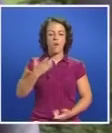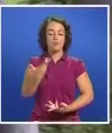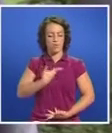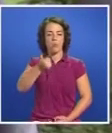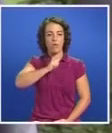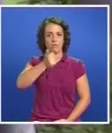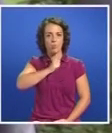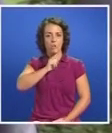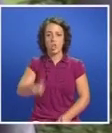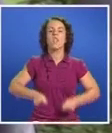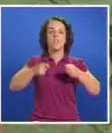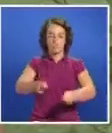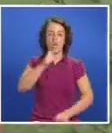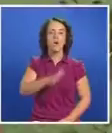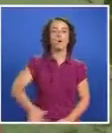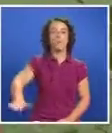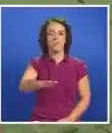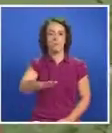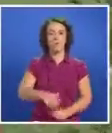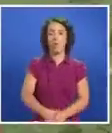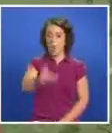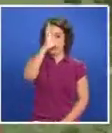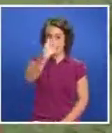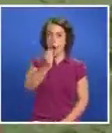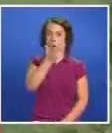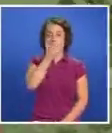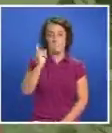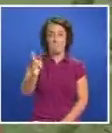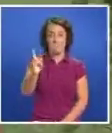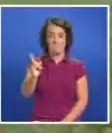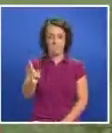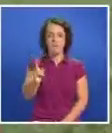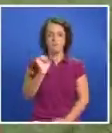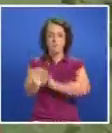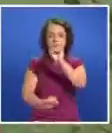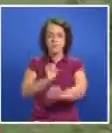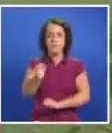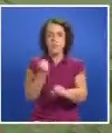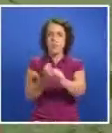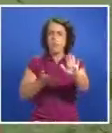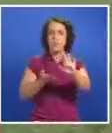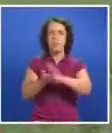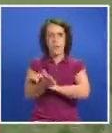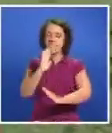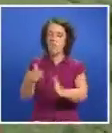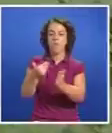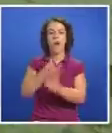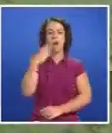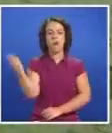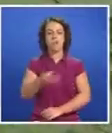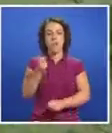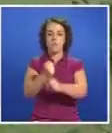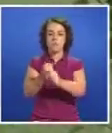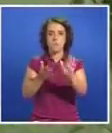e investir nos nossos Açores. A aposta do governo de Carlos César, a nível das políticas de emprego, permite ir aos jovens terem mais